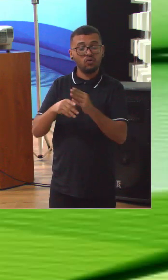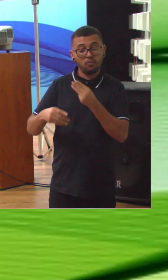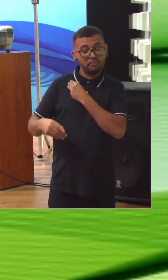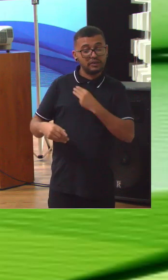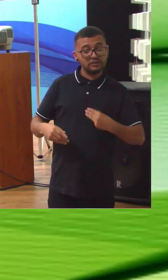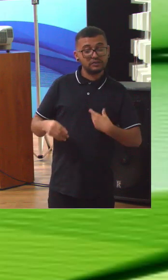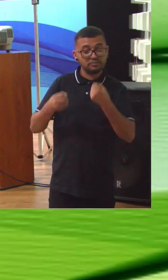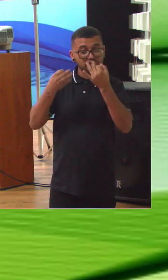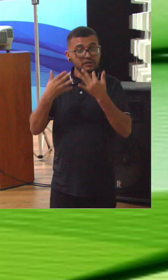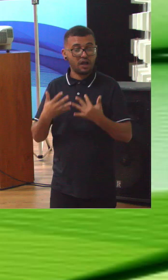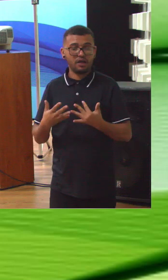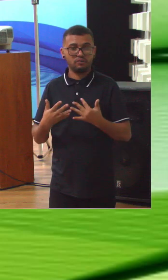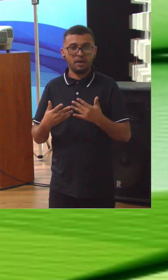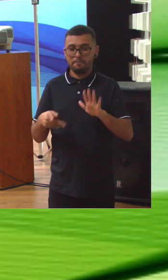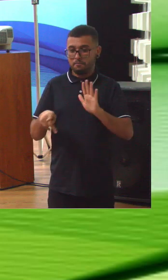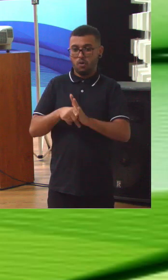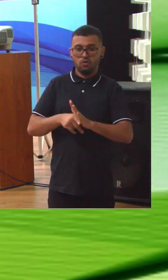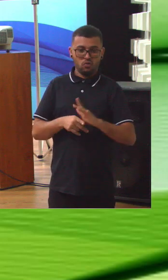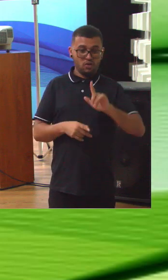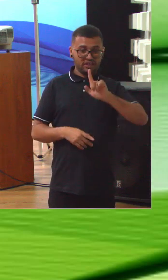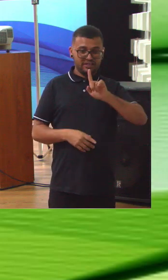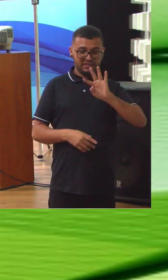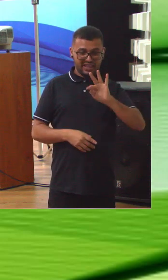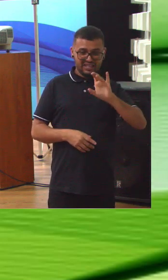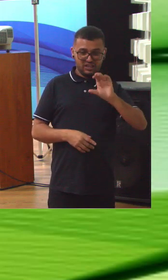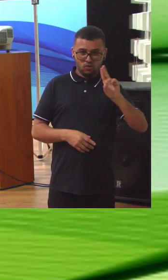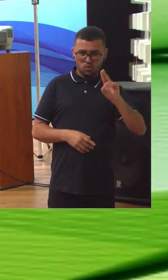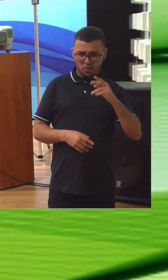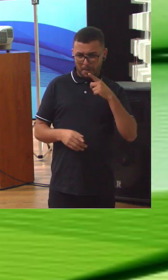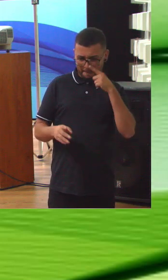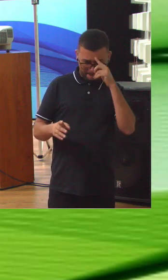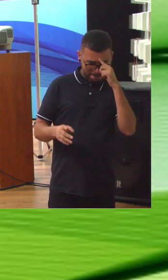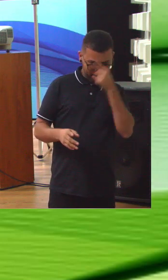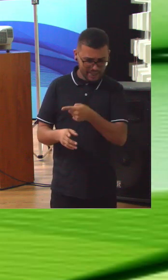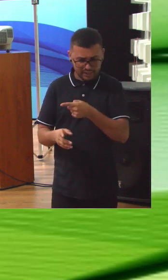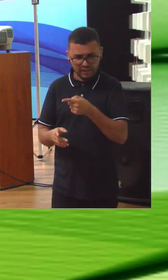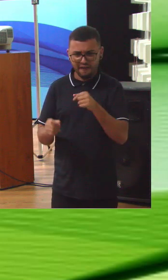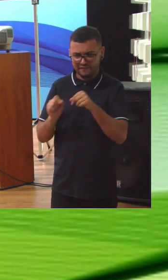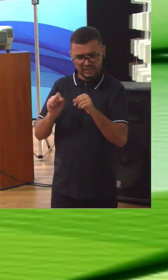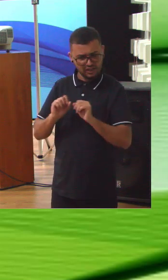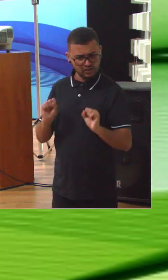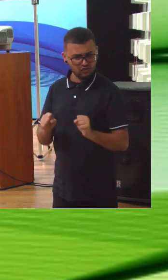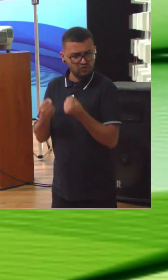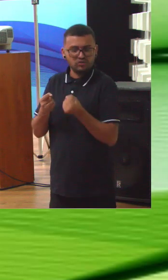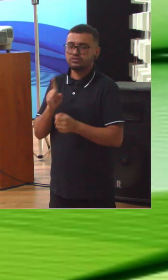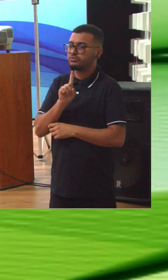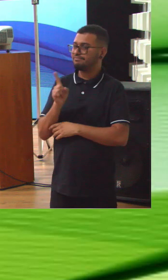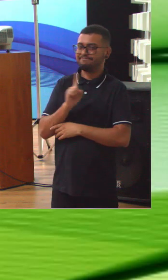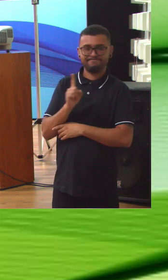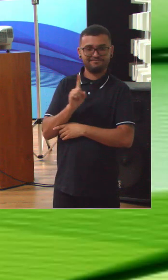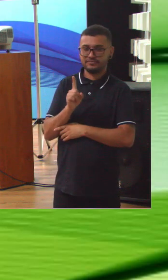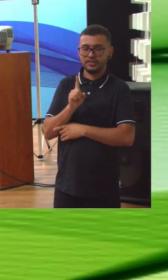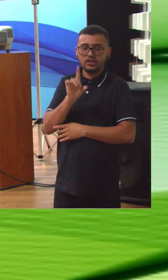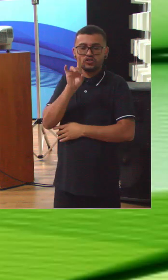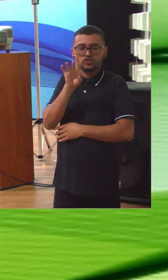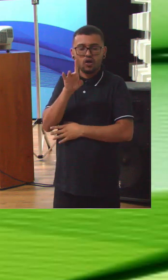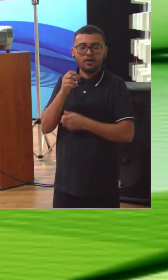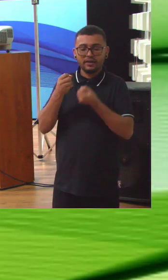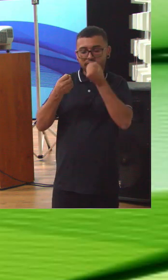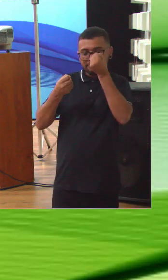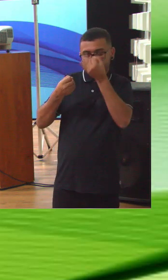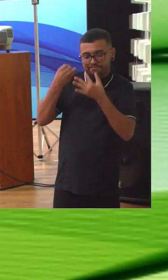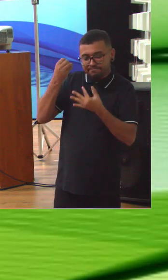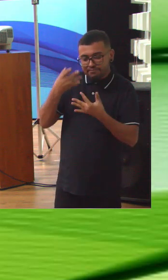desenvolvimento. Não cabe ao TCU dizer qual é o esforço que deve ser feito. Mas compete ao TCU avisar sobre os riscos.